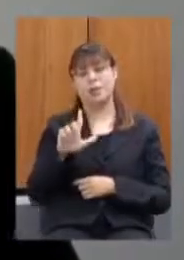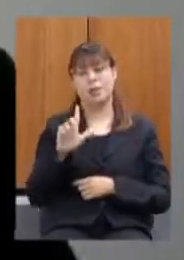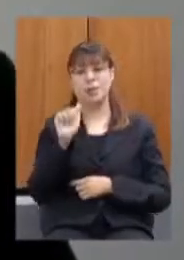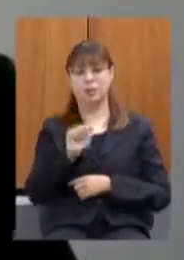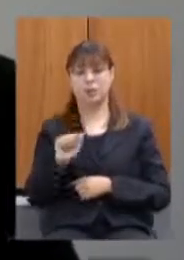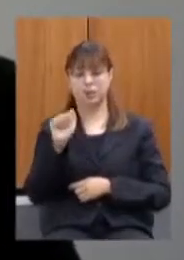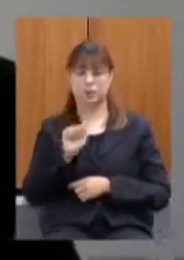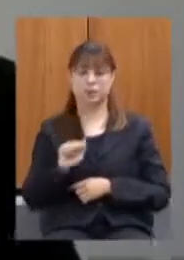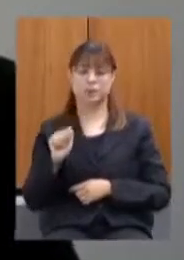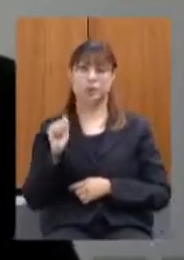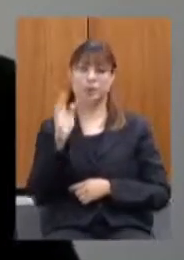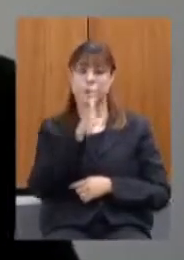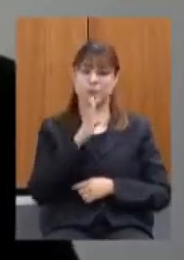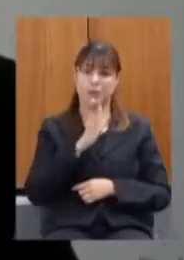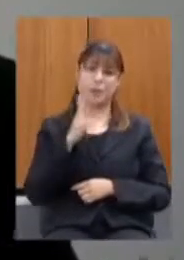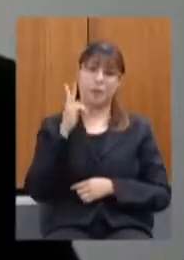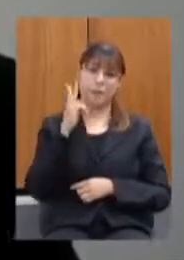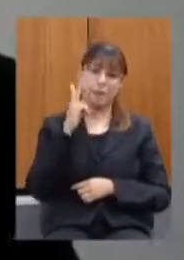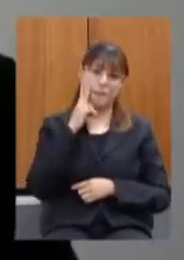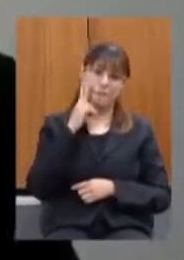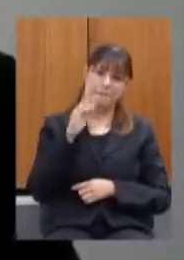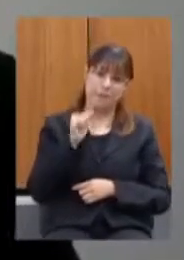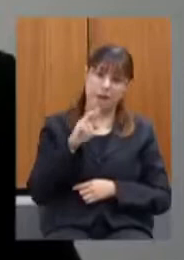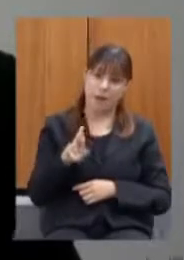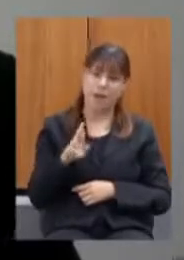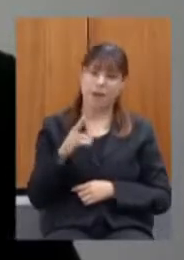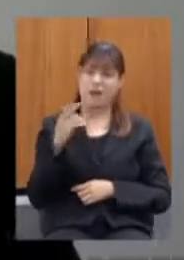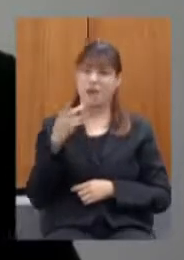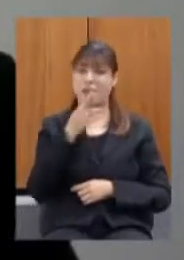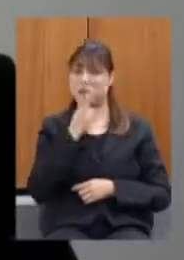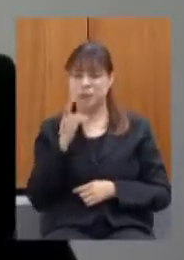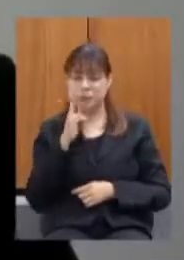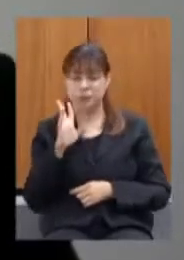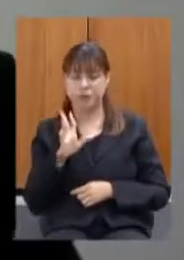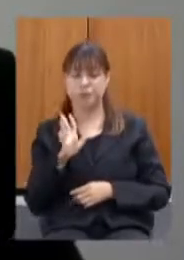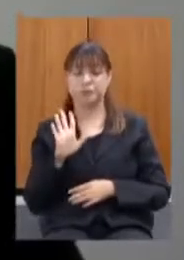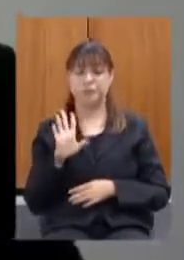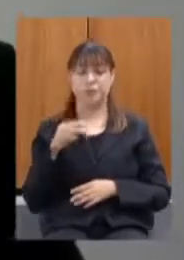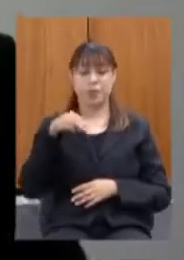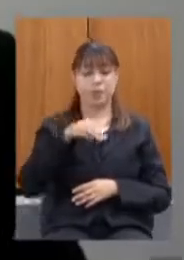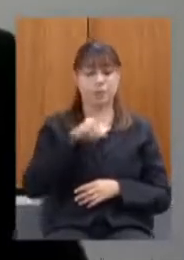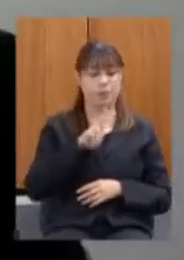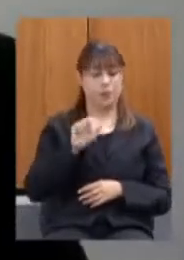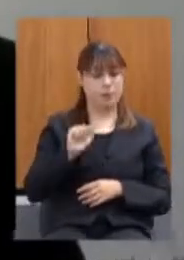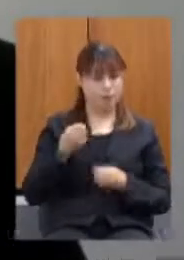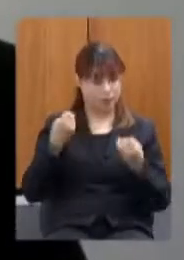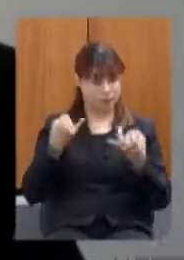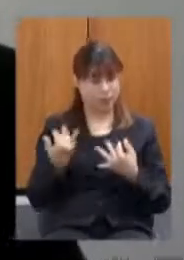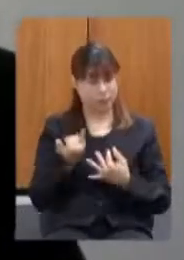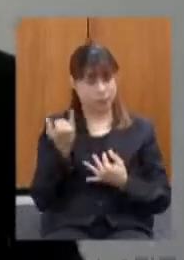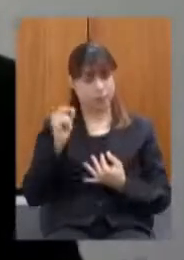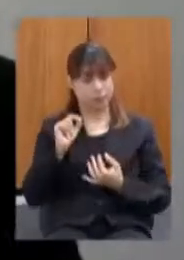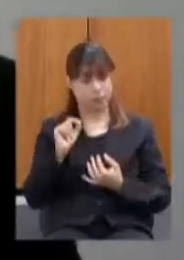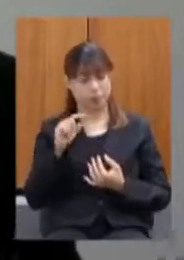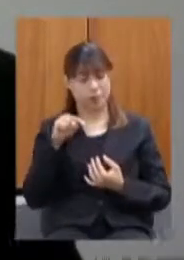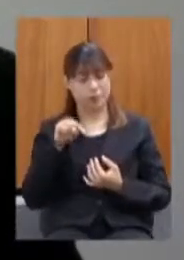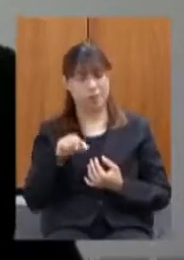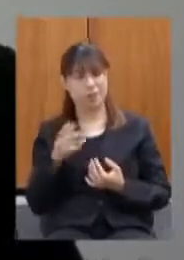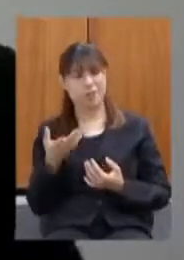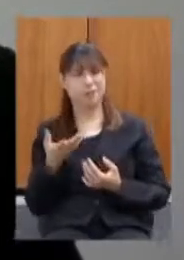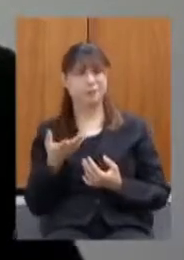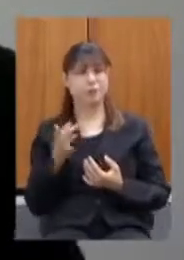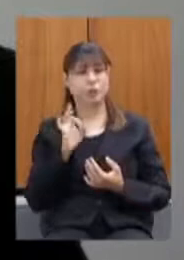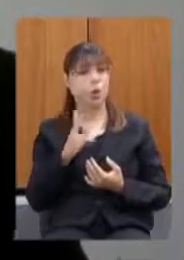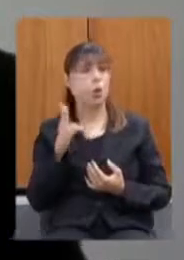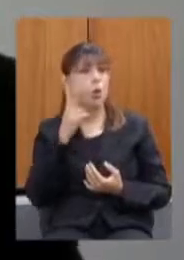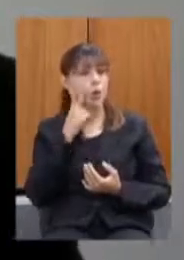bares restaurantes e tudo em função disso é importante explicar que o MVA ele é é uma situação aplicada não ao